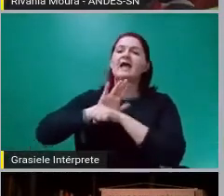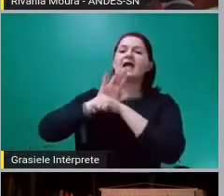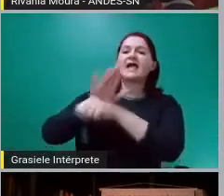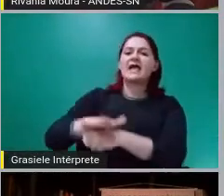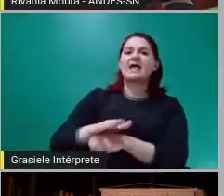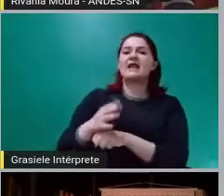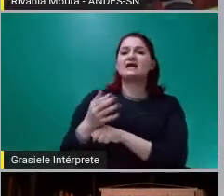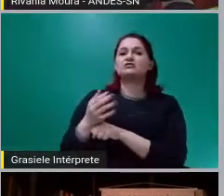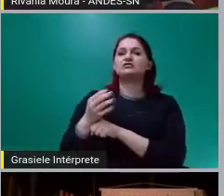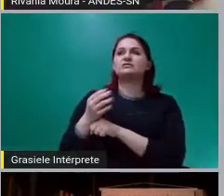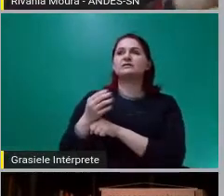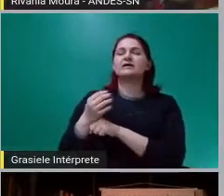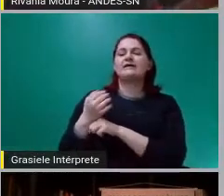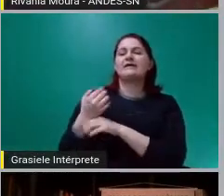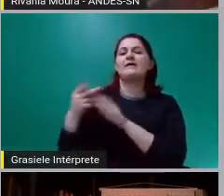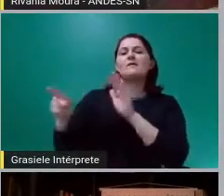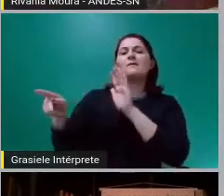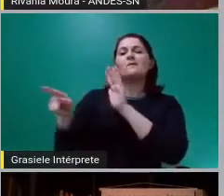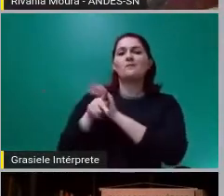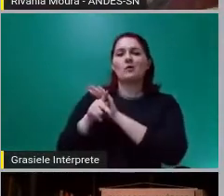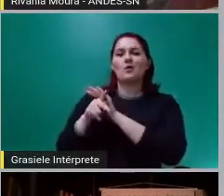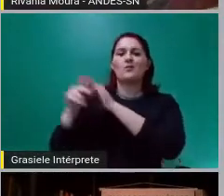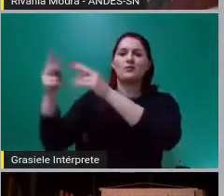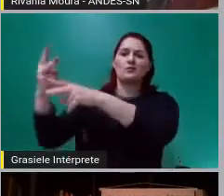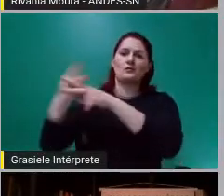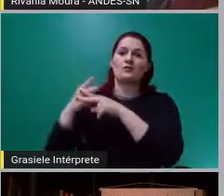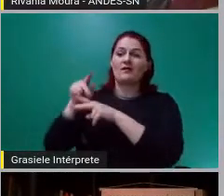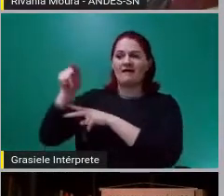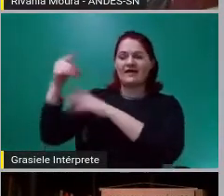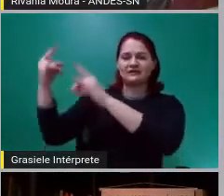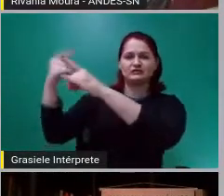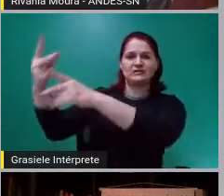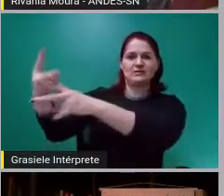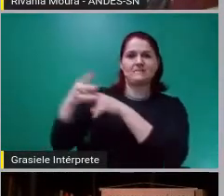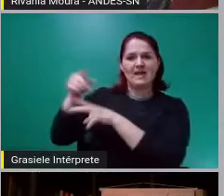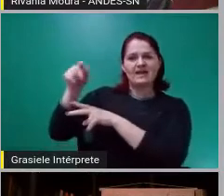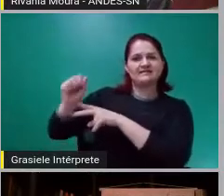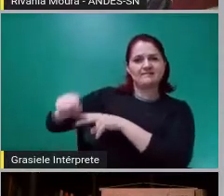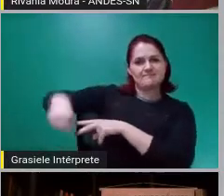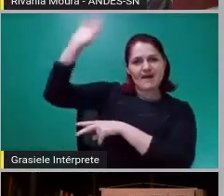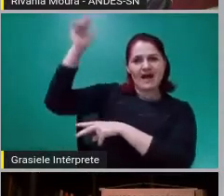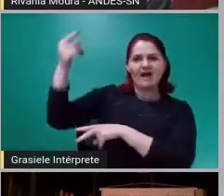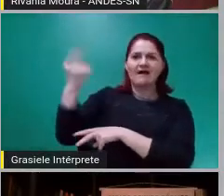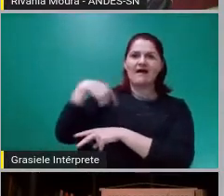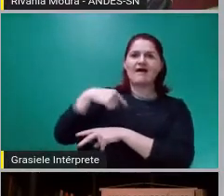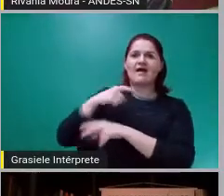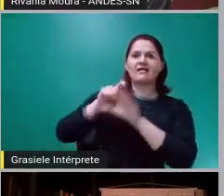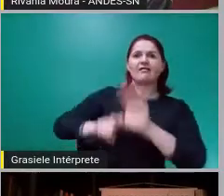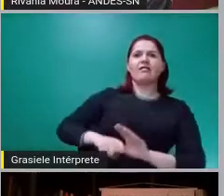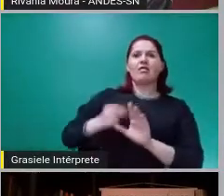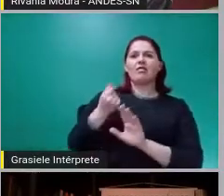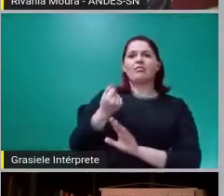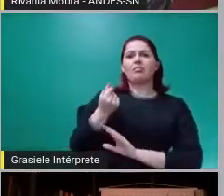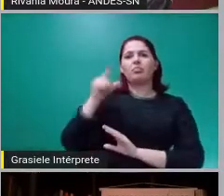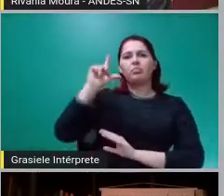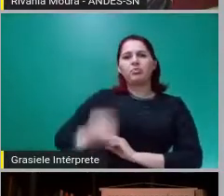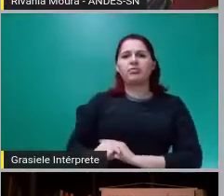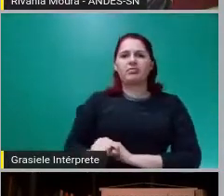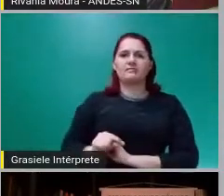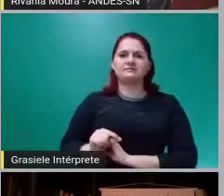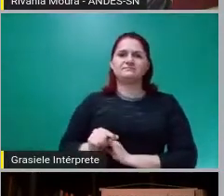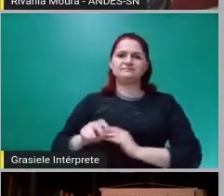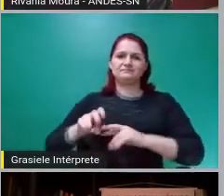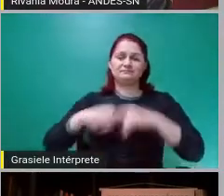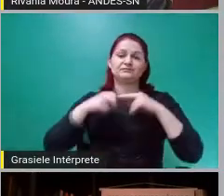credor em relação ao devedor. Ela favorece o ganho na esfera financeira em relação